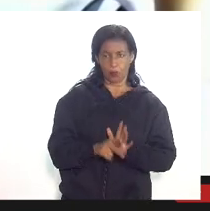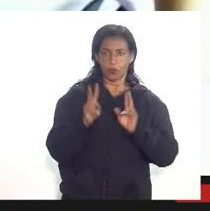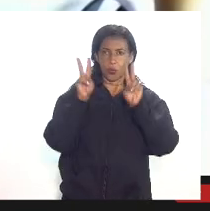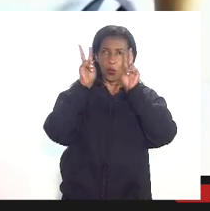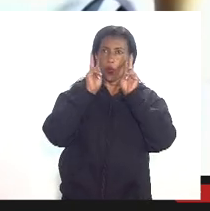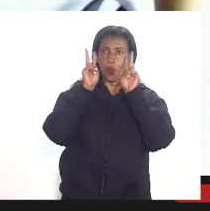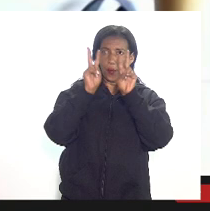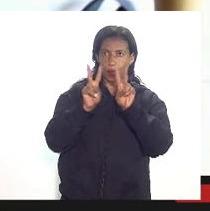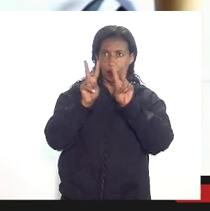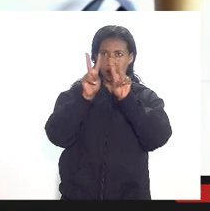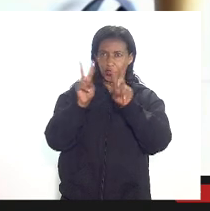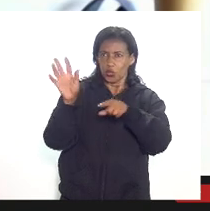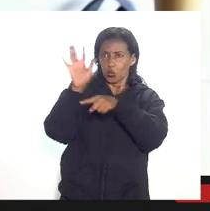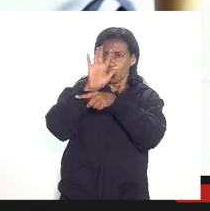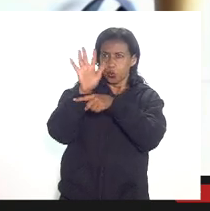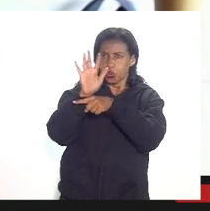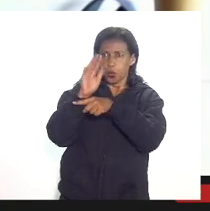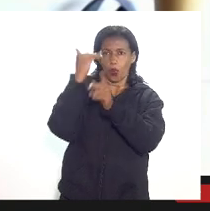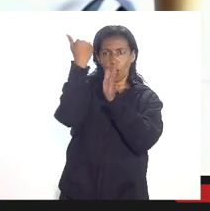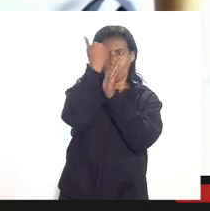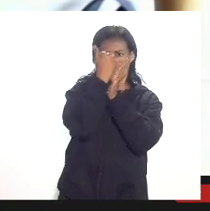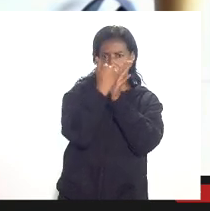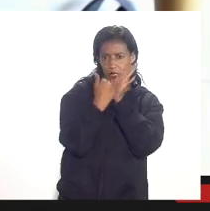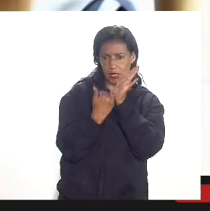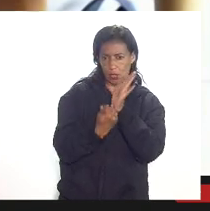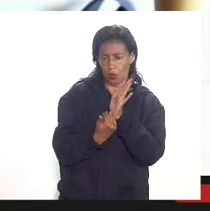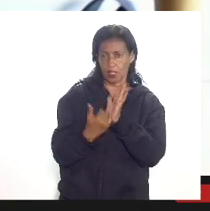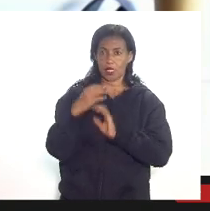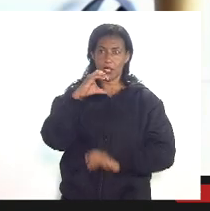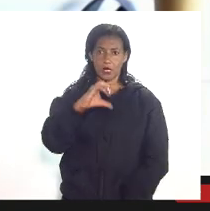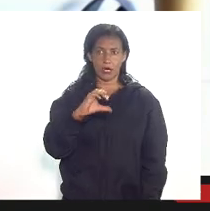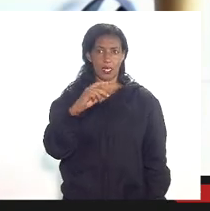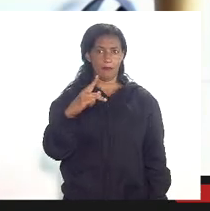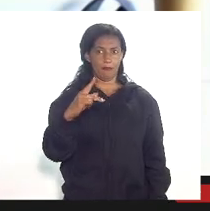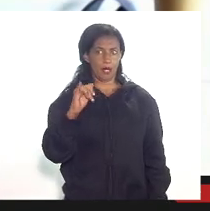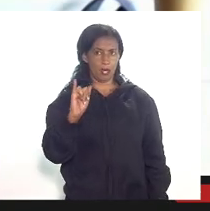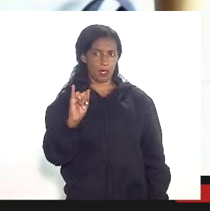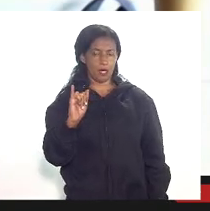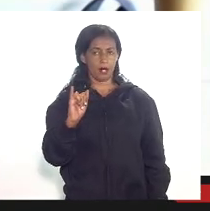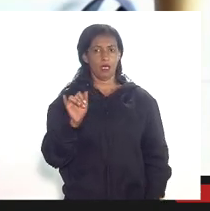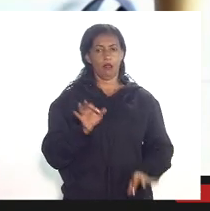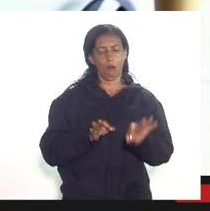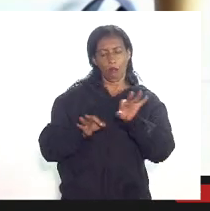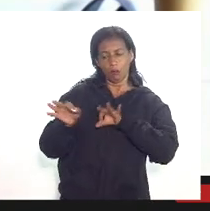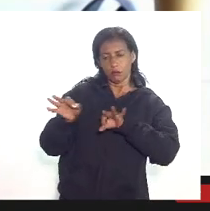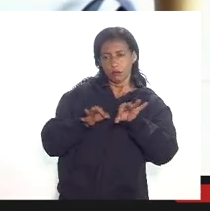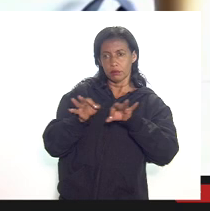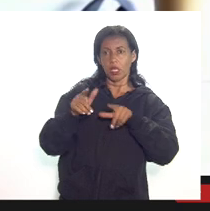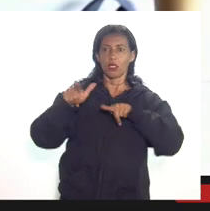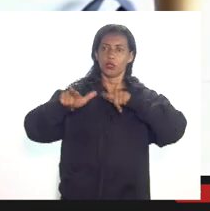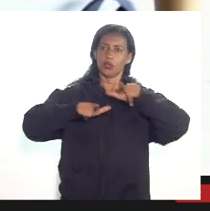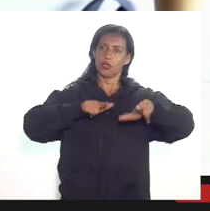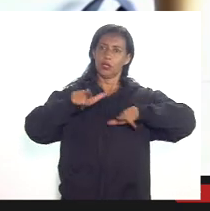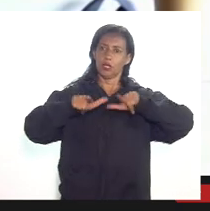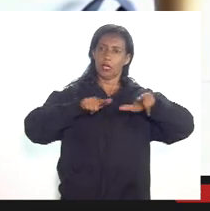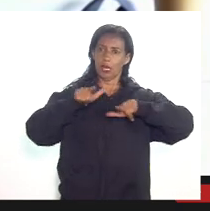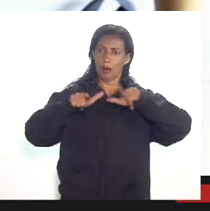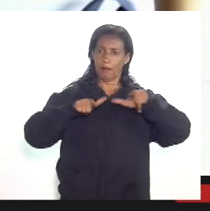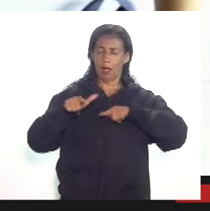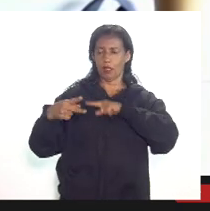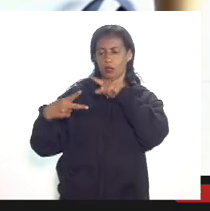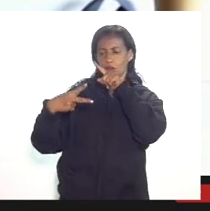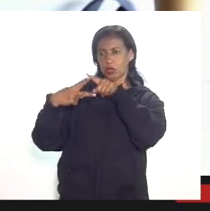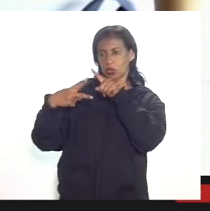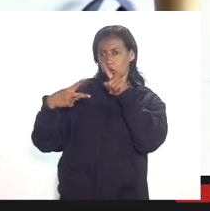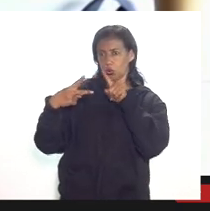esta CPI está clara no plano de trabalho ela tem duas grandes